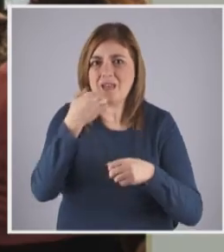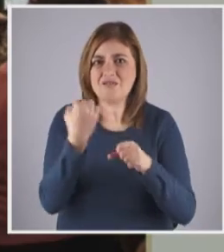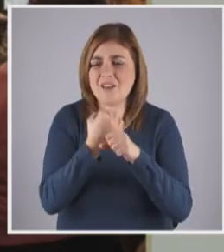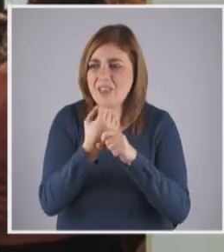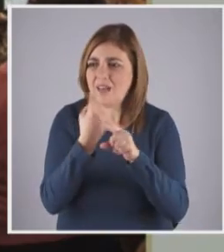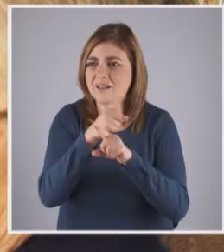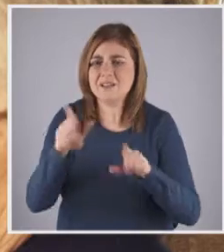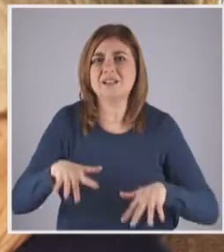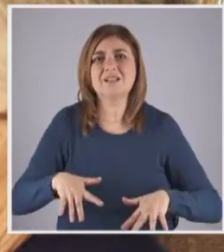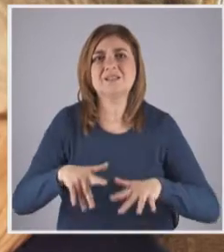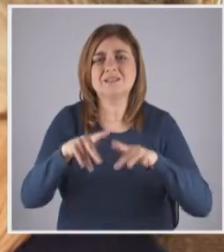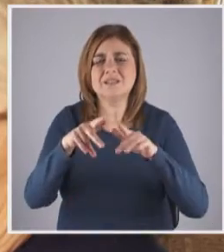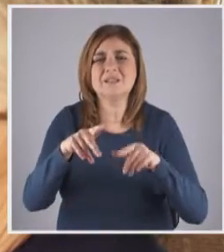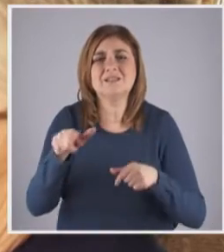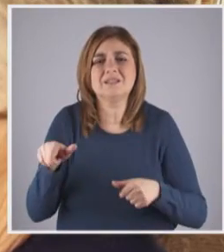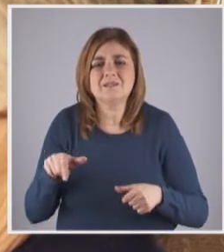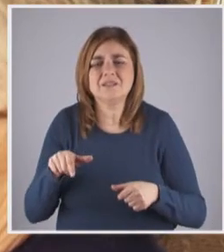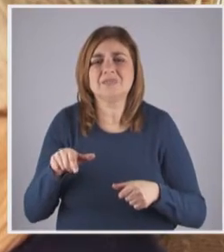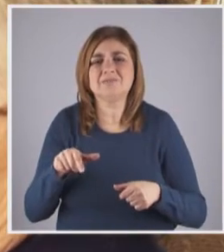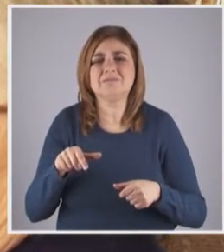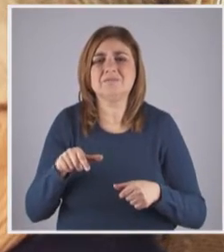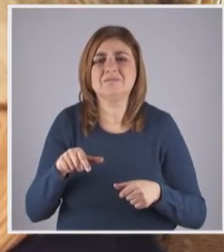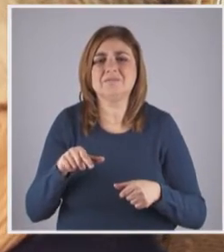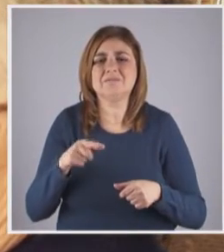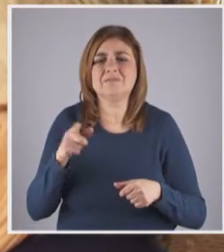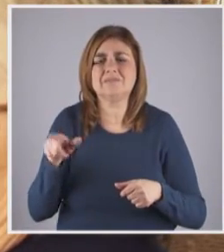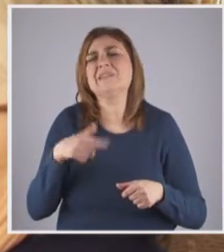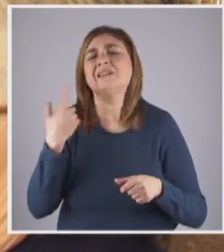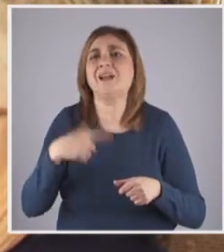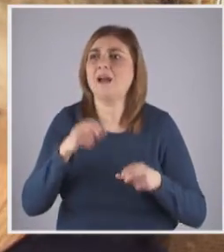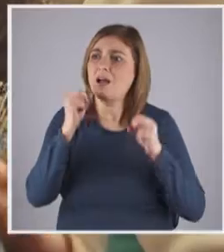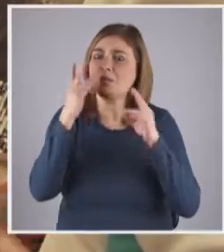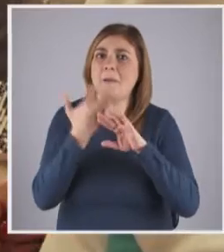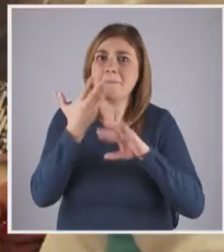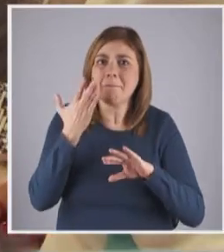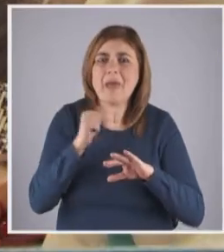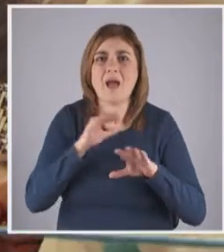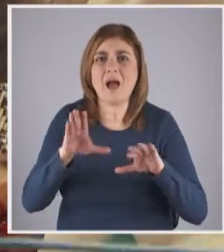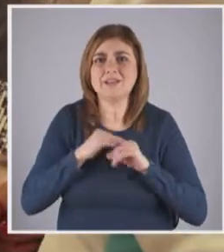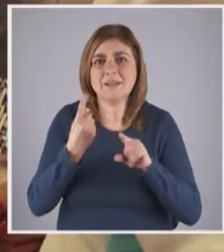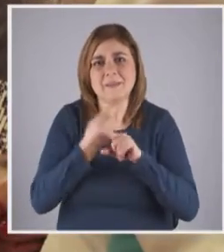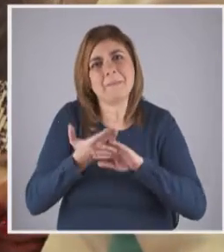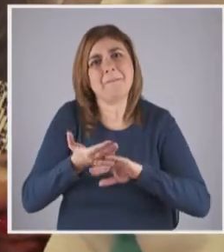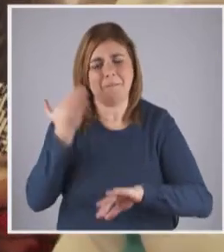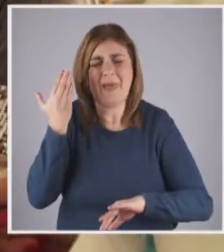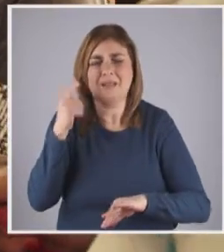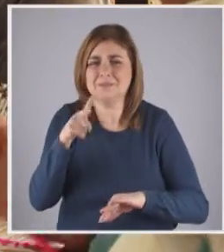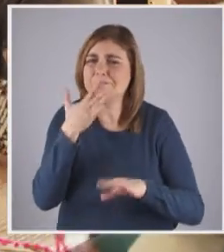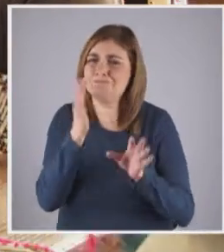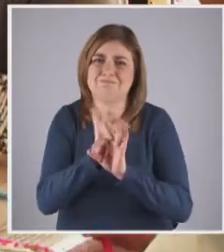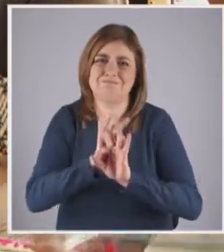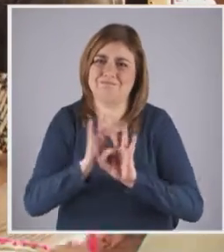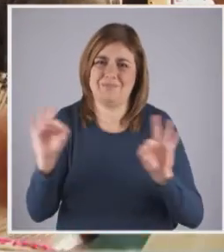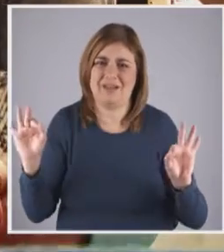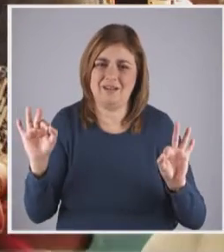desenvolvemos, ao invés delas, que estão muito mais despertas e muito mais recetivas. E isso é fabuloso.